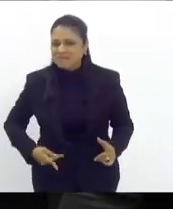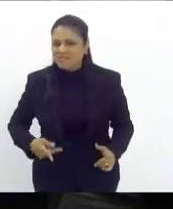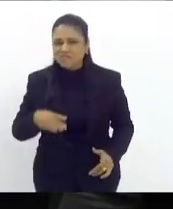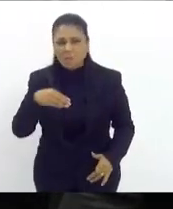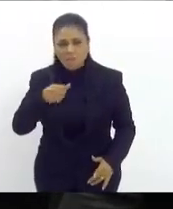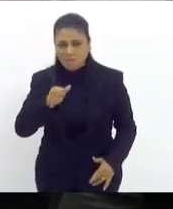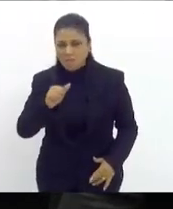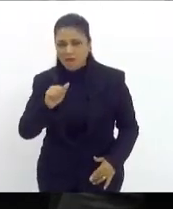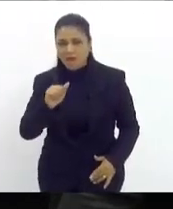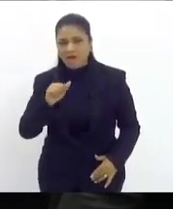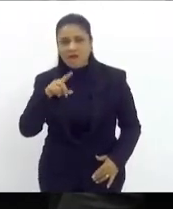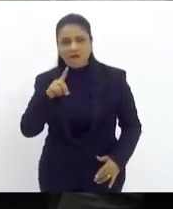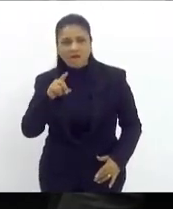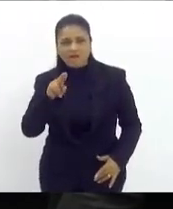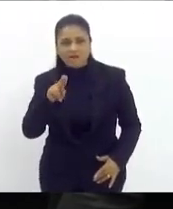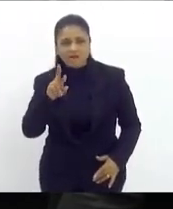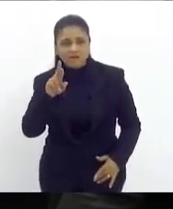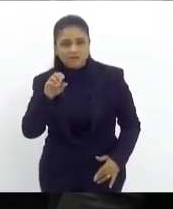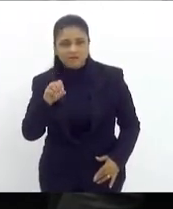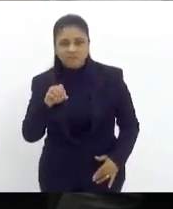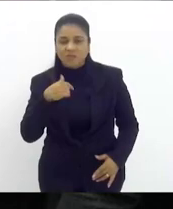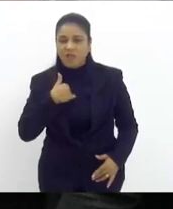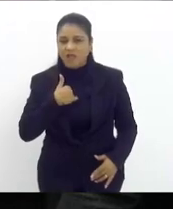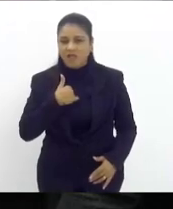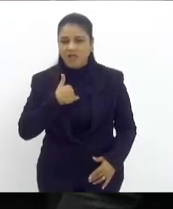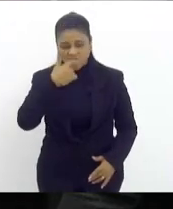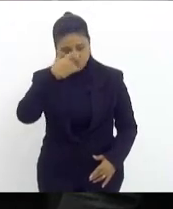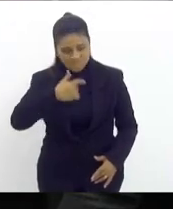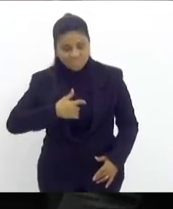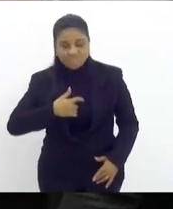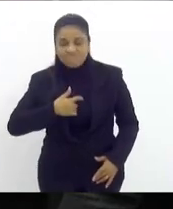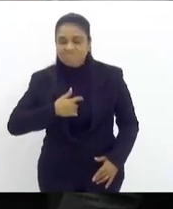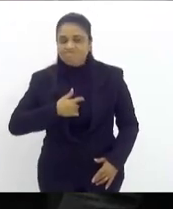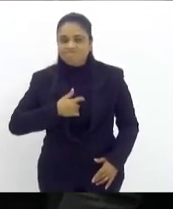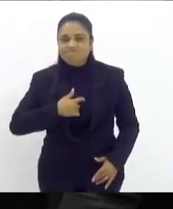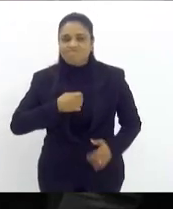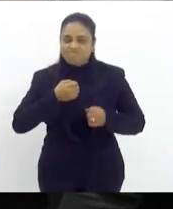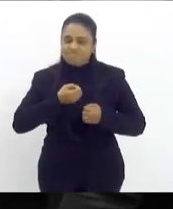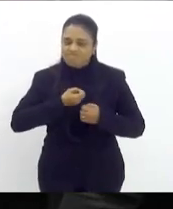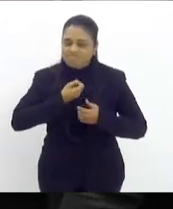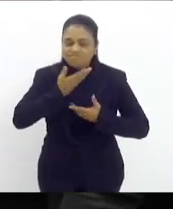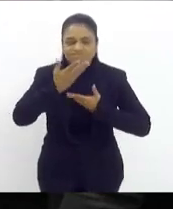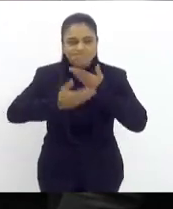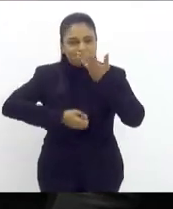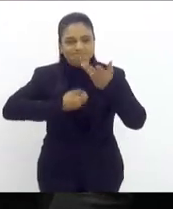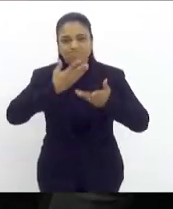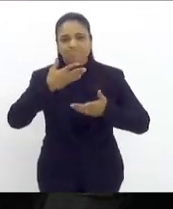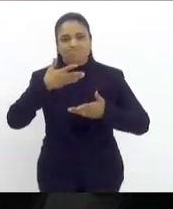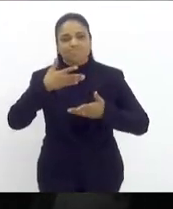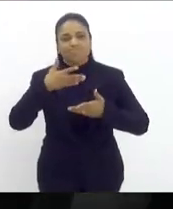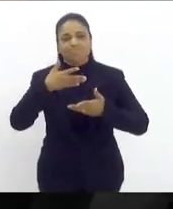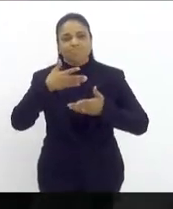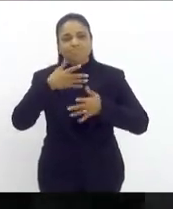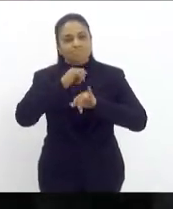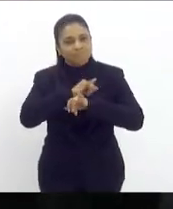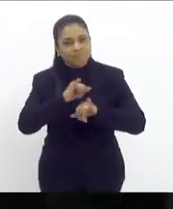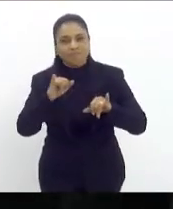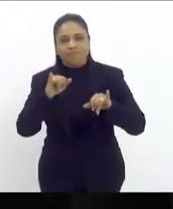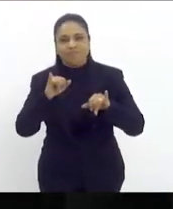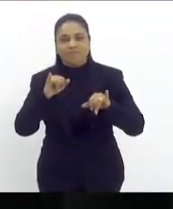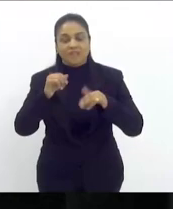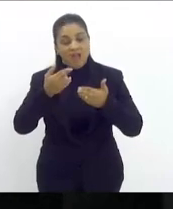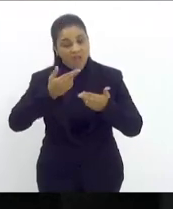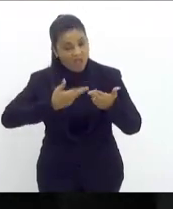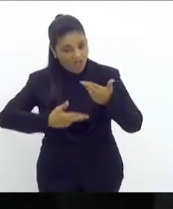Maduro então aqui vai a minha declaração nesse sentido em que as